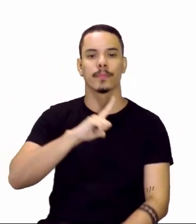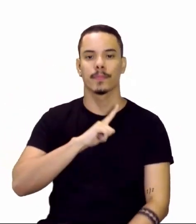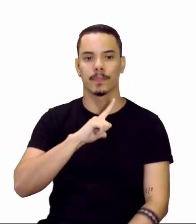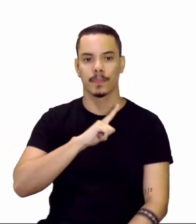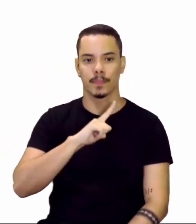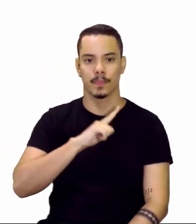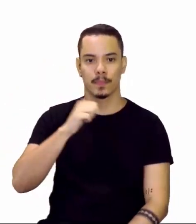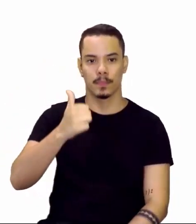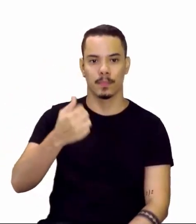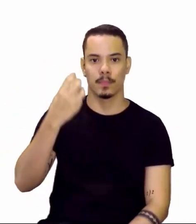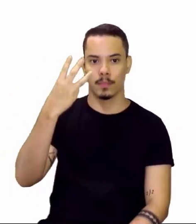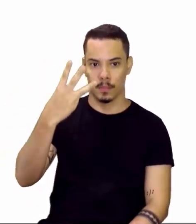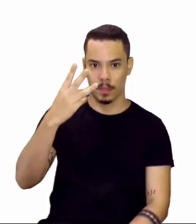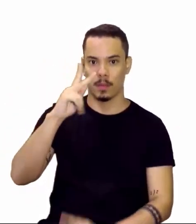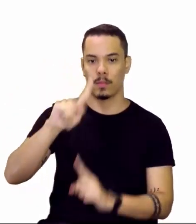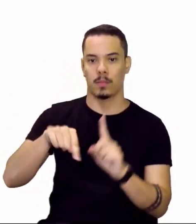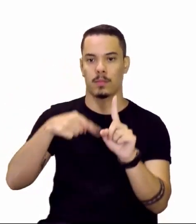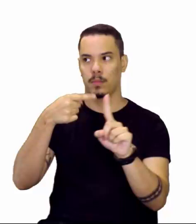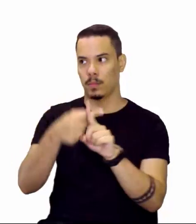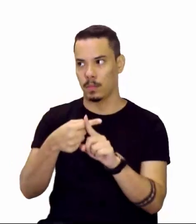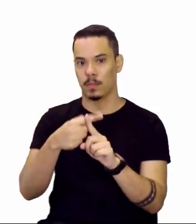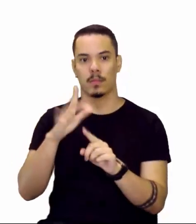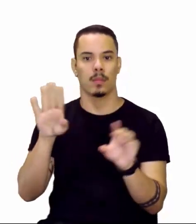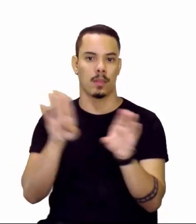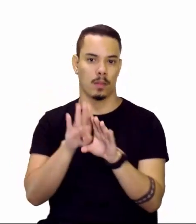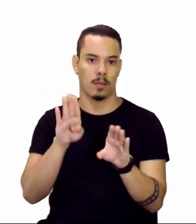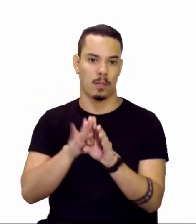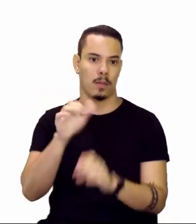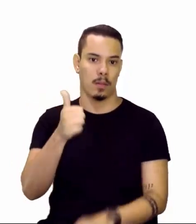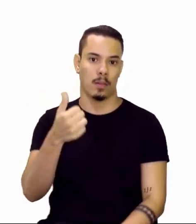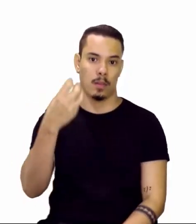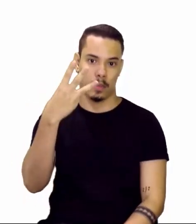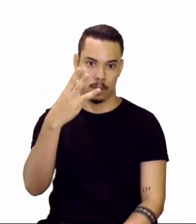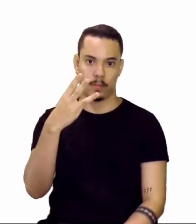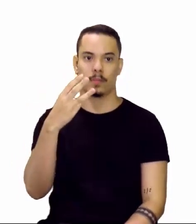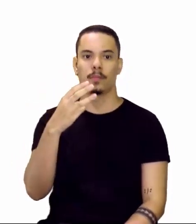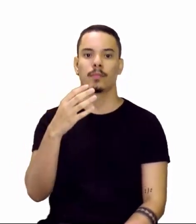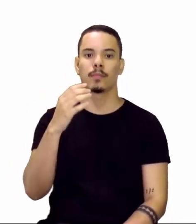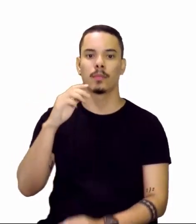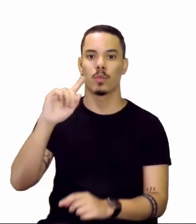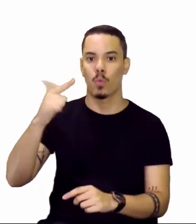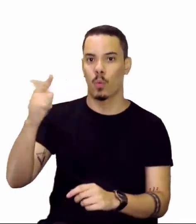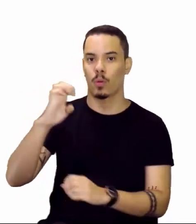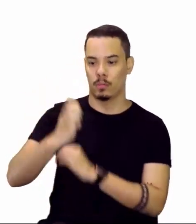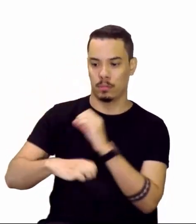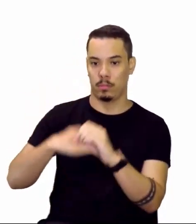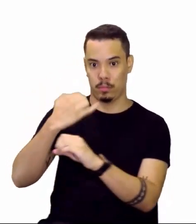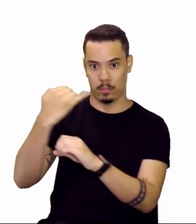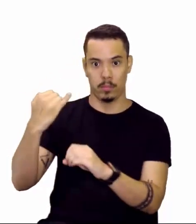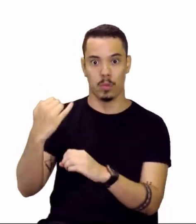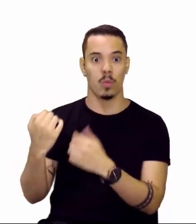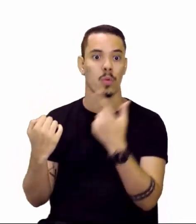13 prótons, 13 elétrons. E o íon alumínio vai ter 13 prótons e